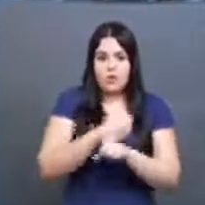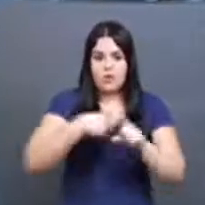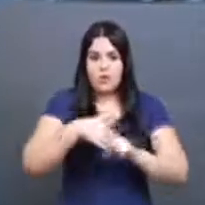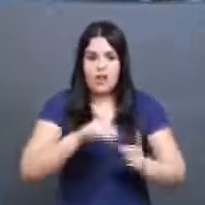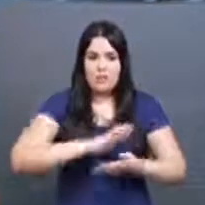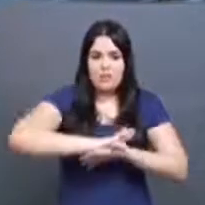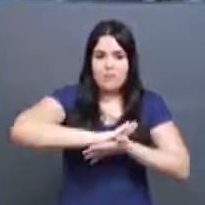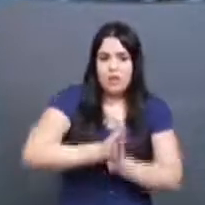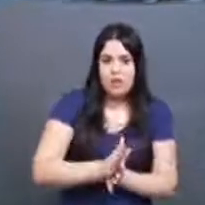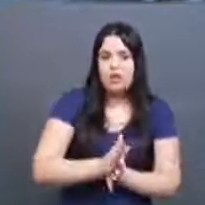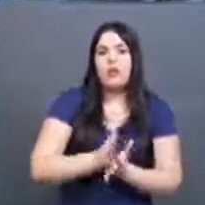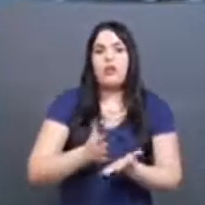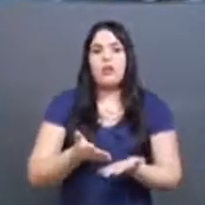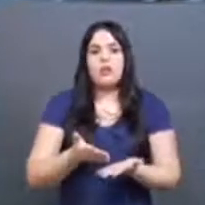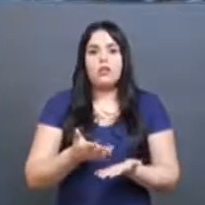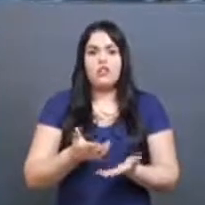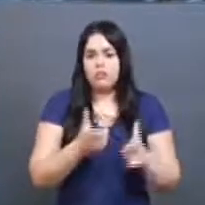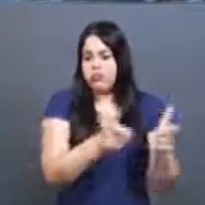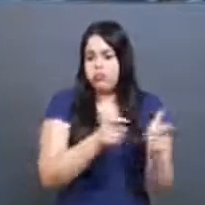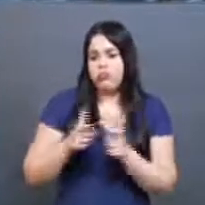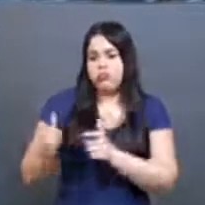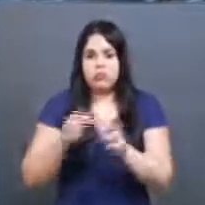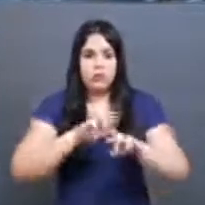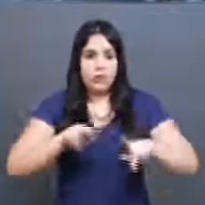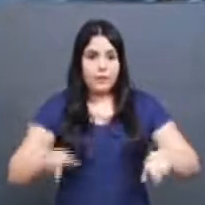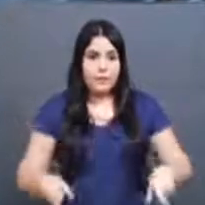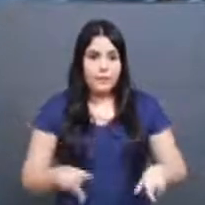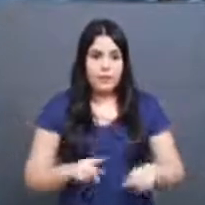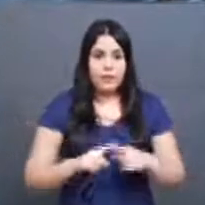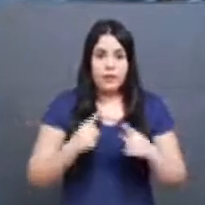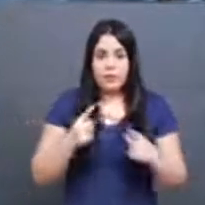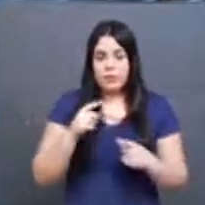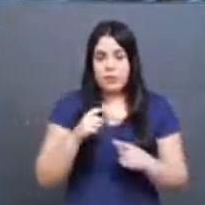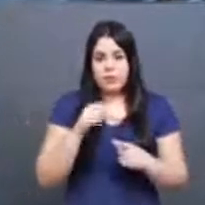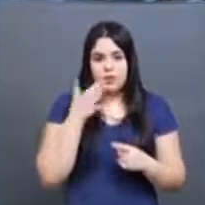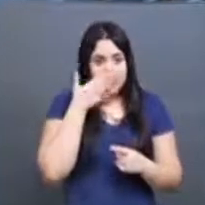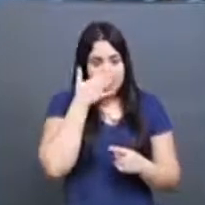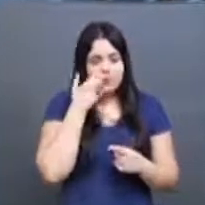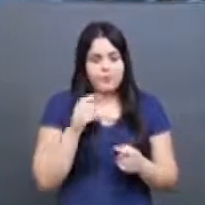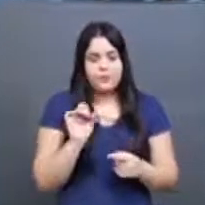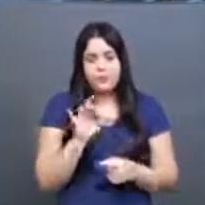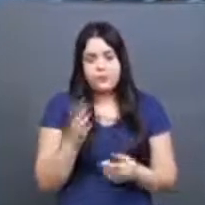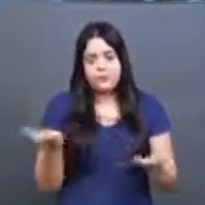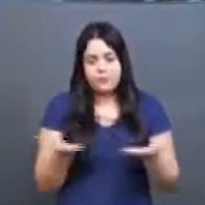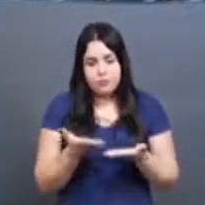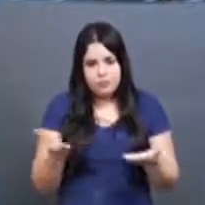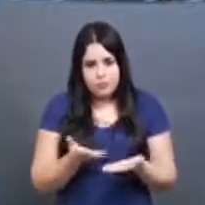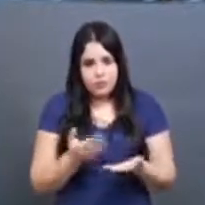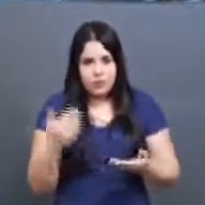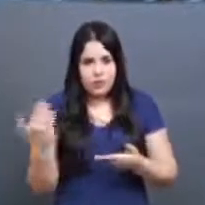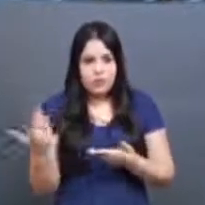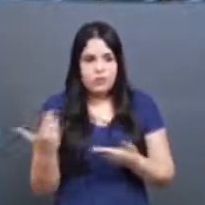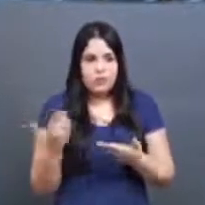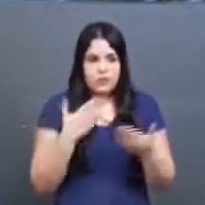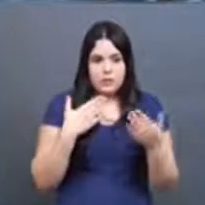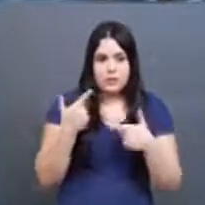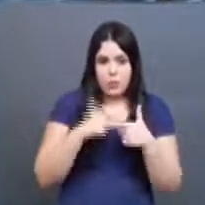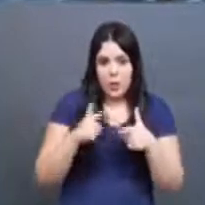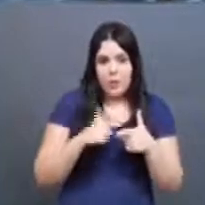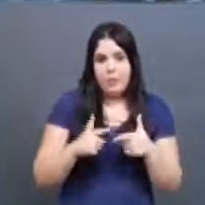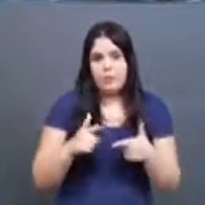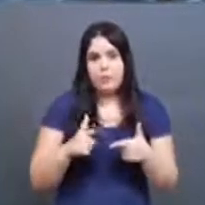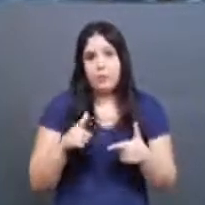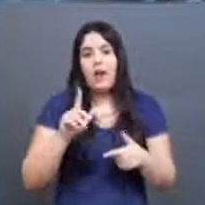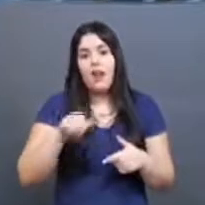nos diversos âmbitos de poder, só que só hoje essas disputas de poder se tornaram uma problemática